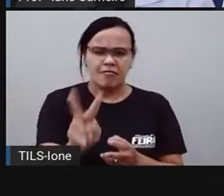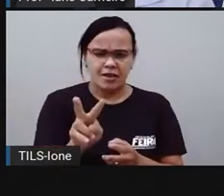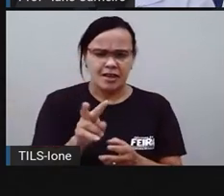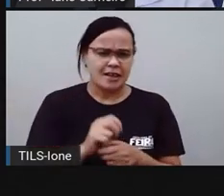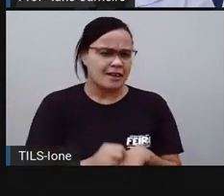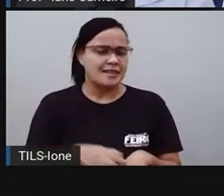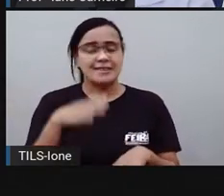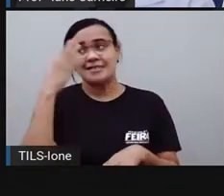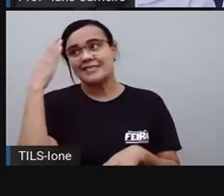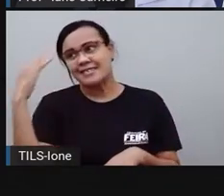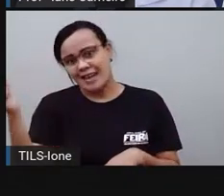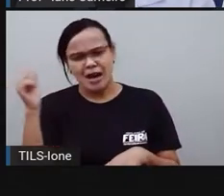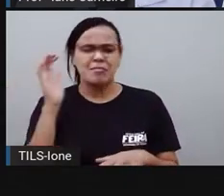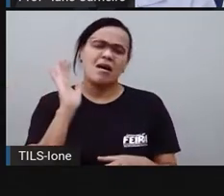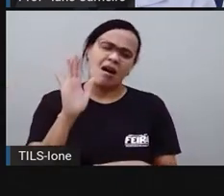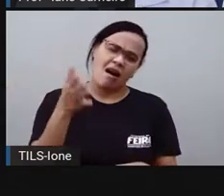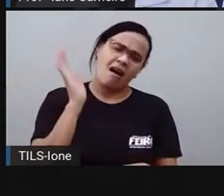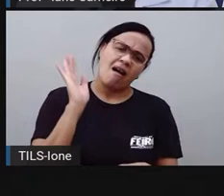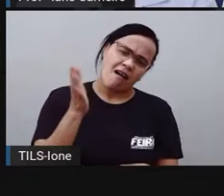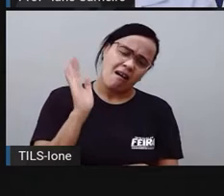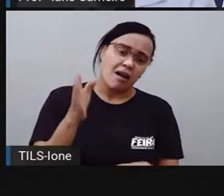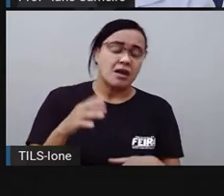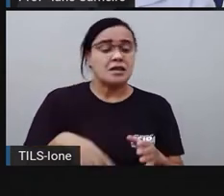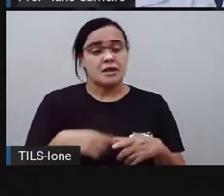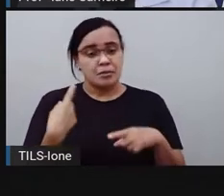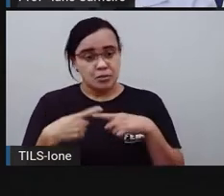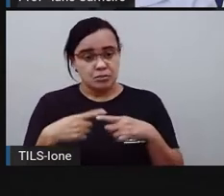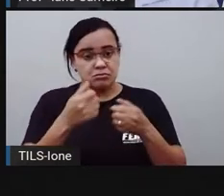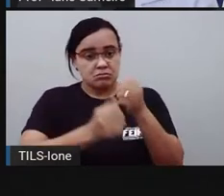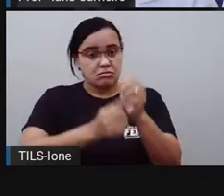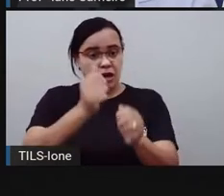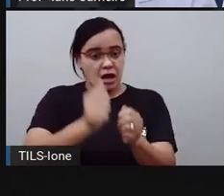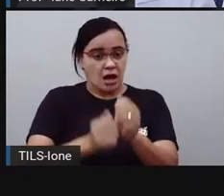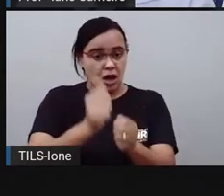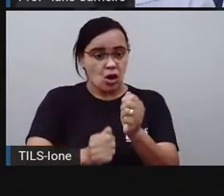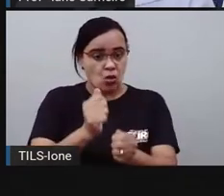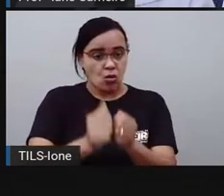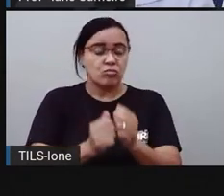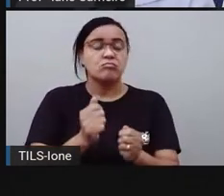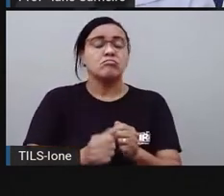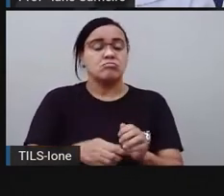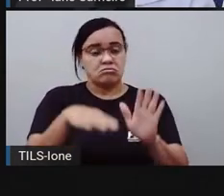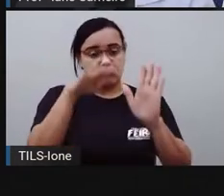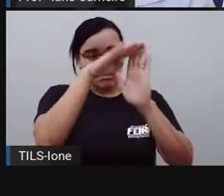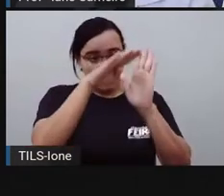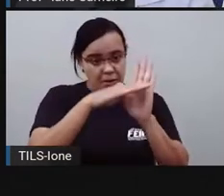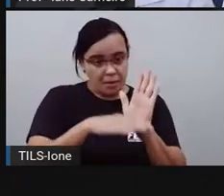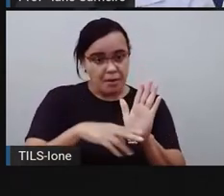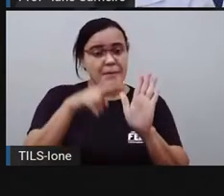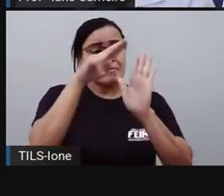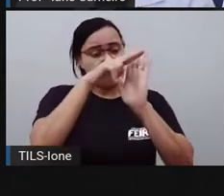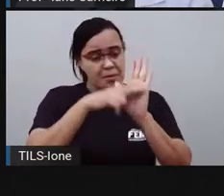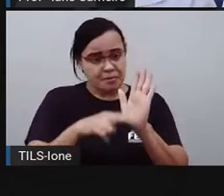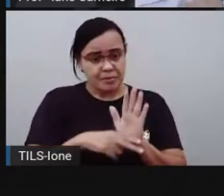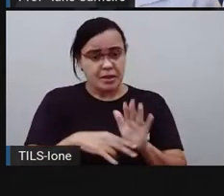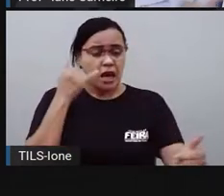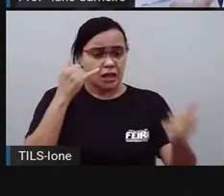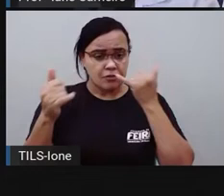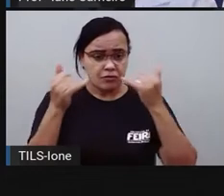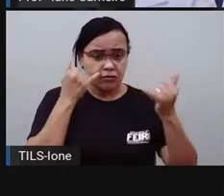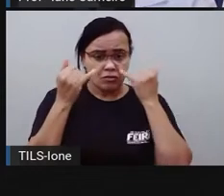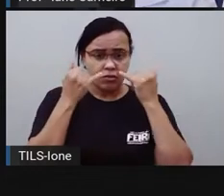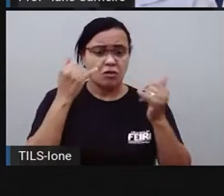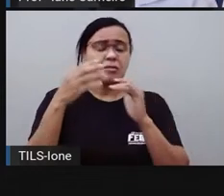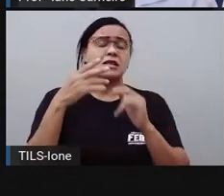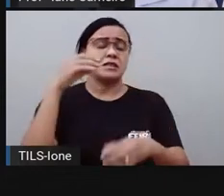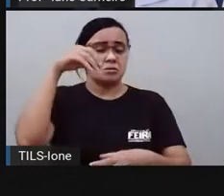gente já saberia, que é uma receita que leva arroz, né? Então também tem as mesmas informações da receita